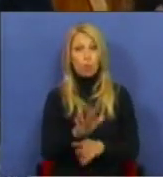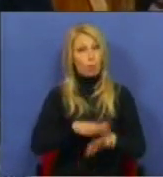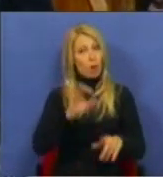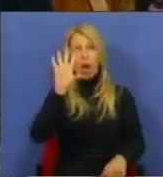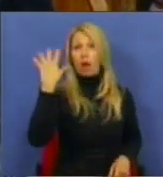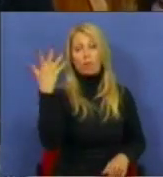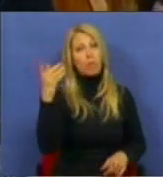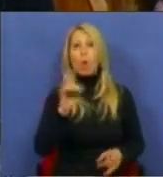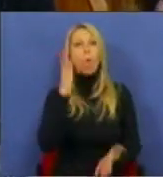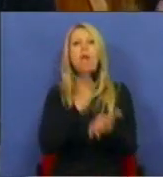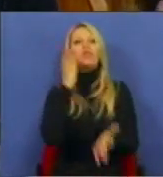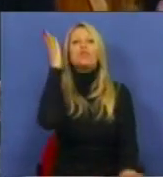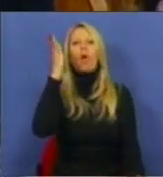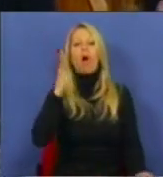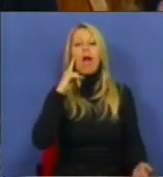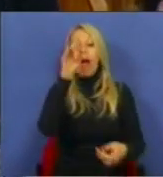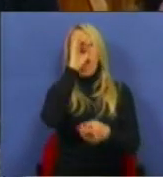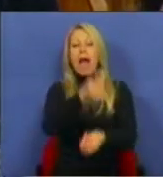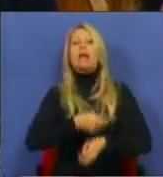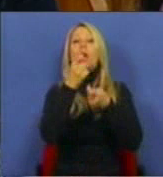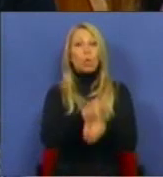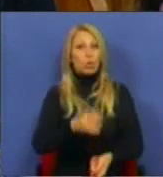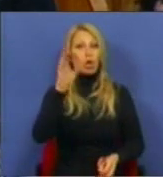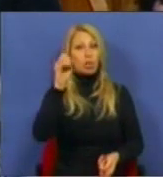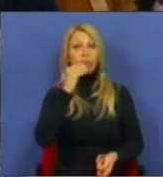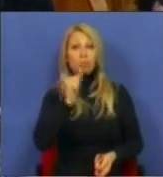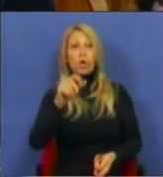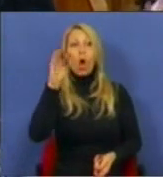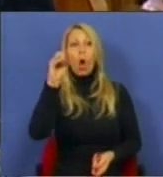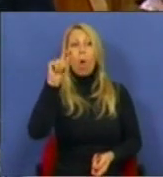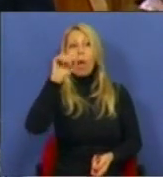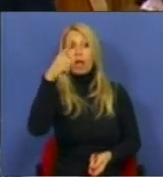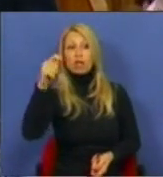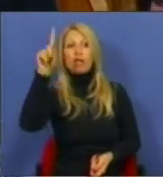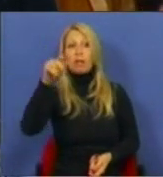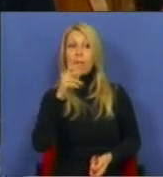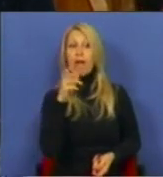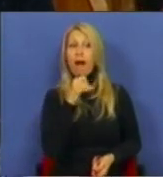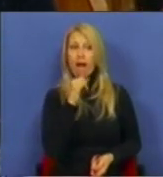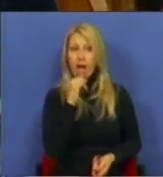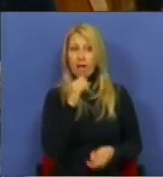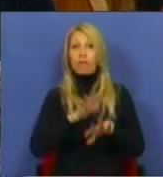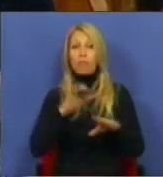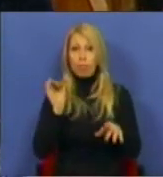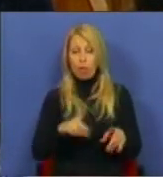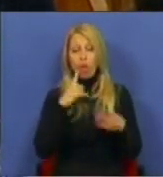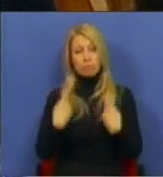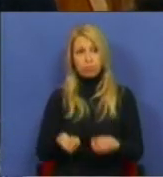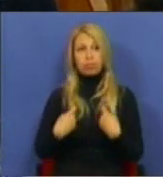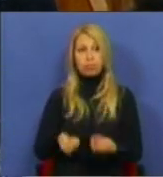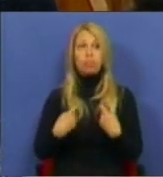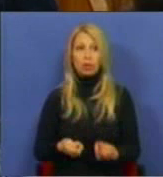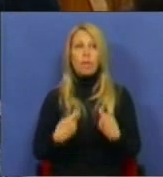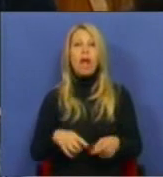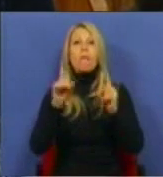apenas os agricultores do Oeste e do Algarve, acrescentamos nós, a sofrer com os chamados custos de contexto, mas serão todos os